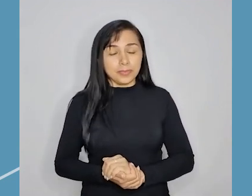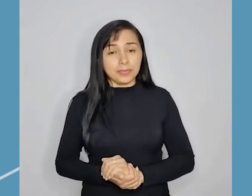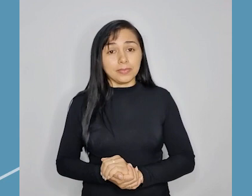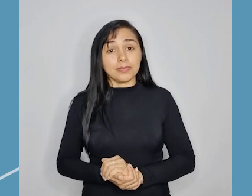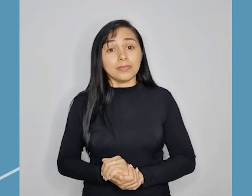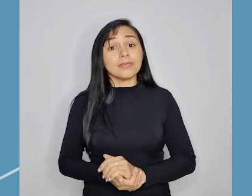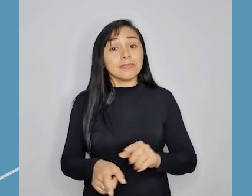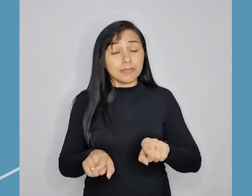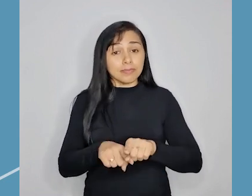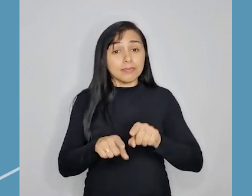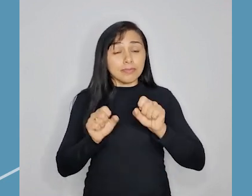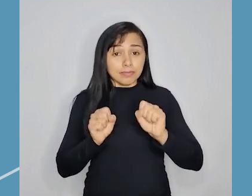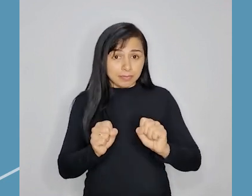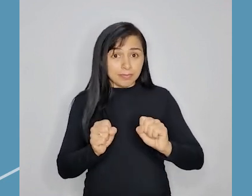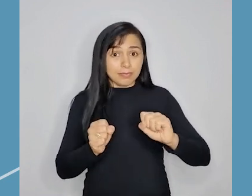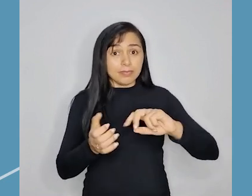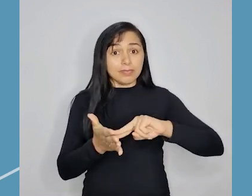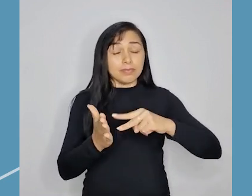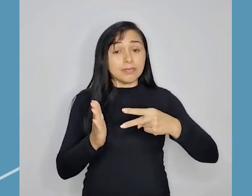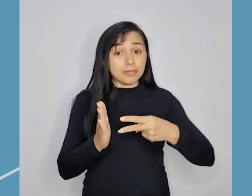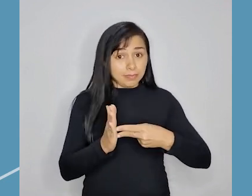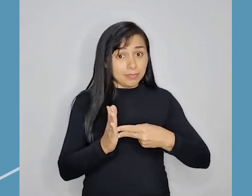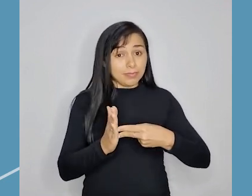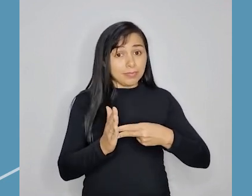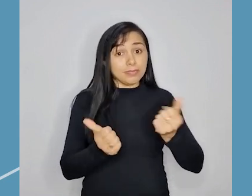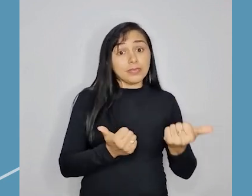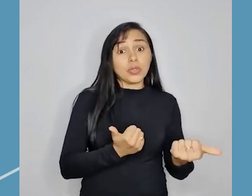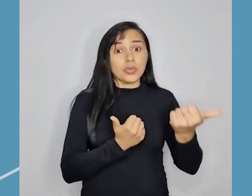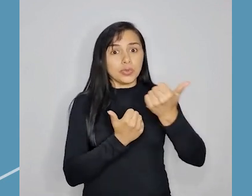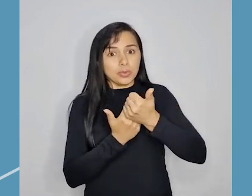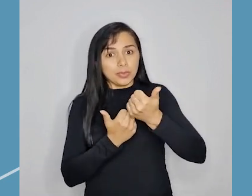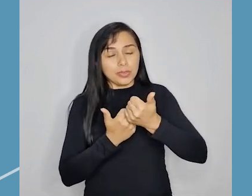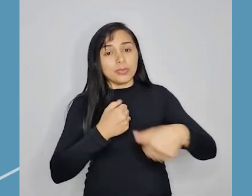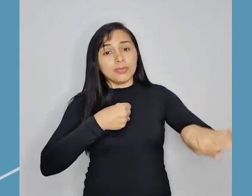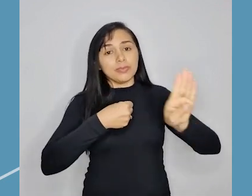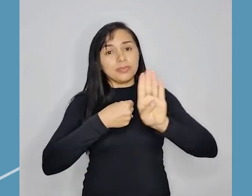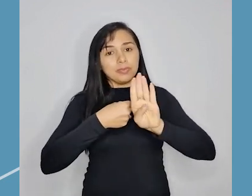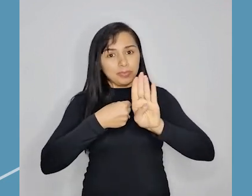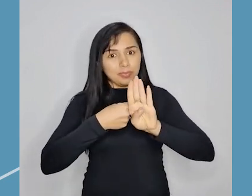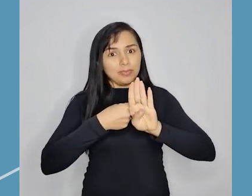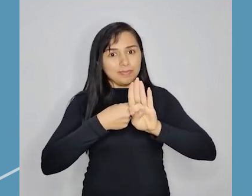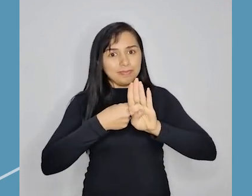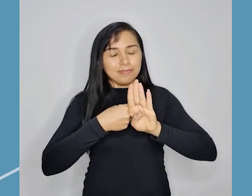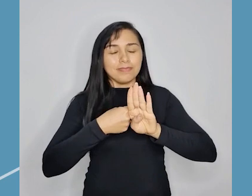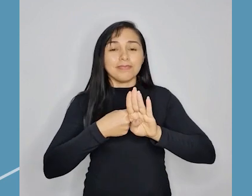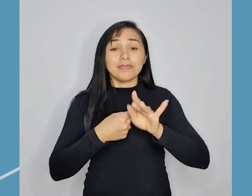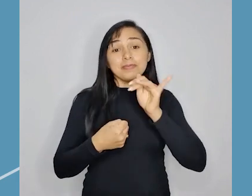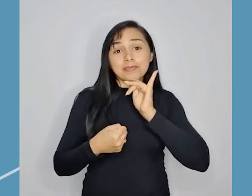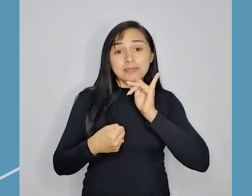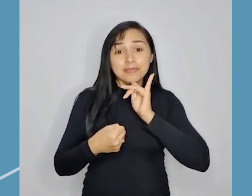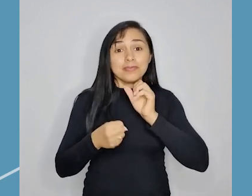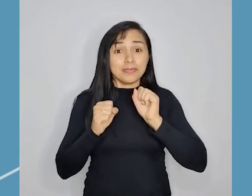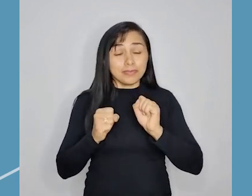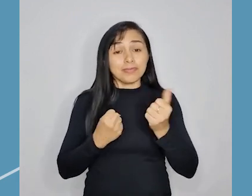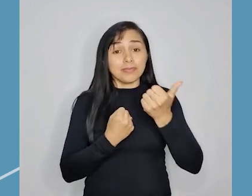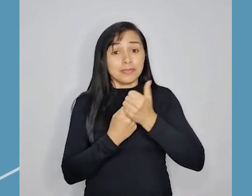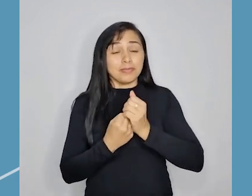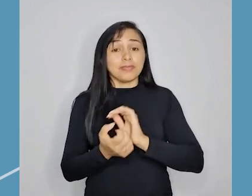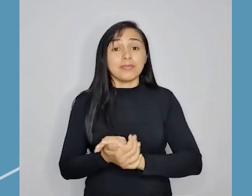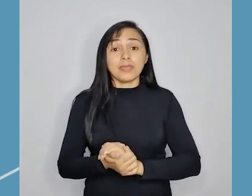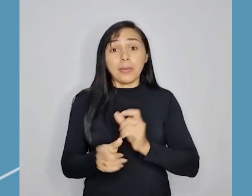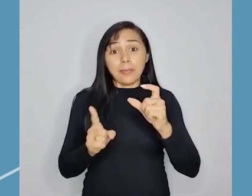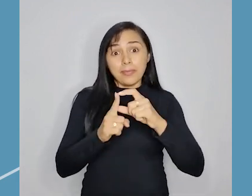Em outras situações, ela pode também ser usada como substantivo. São os casos em que ela significa